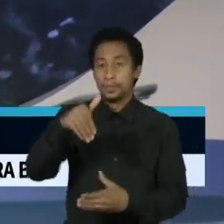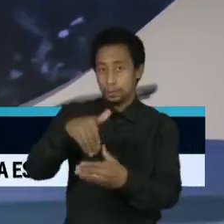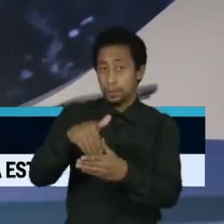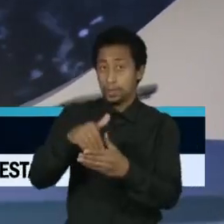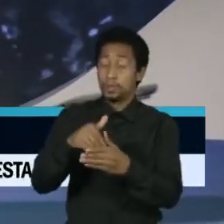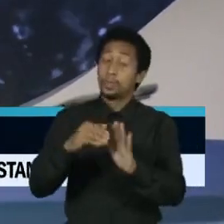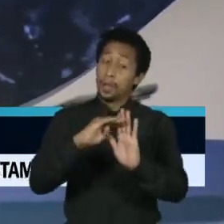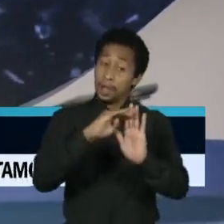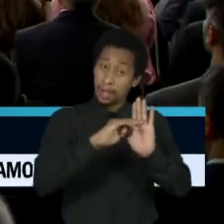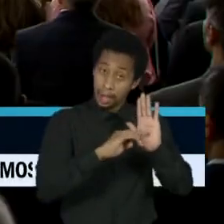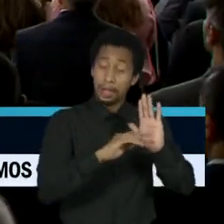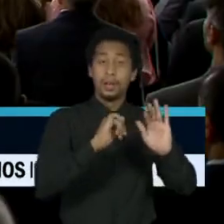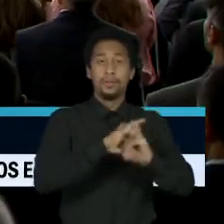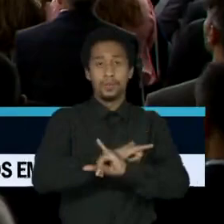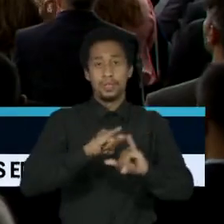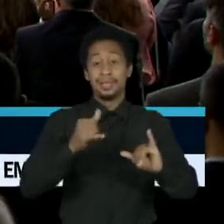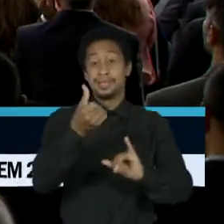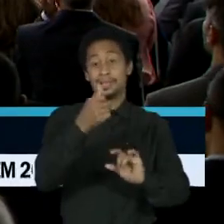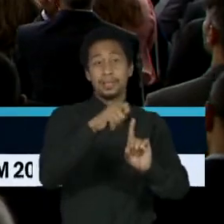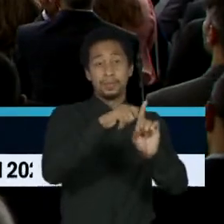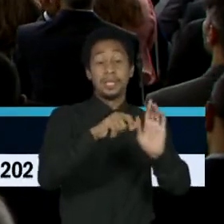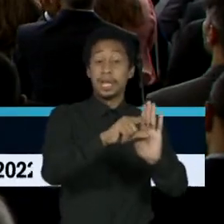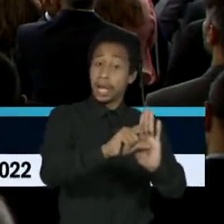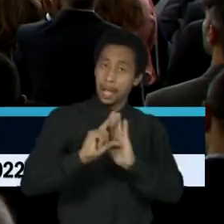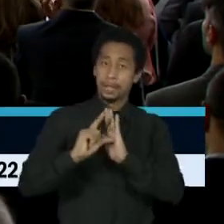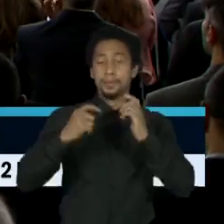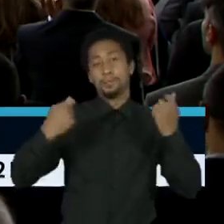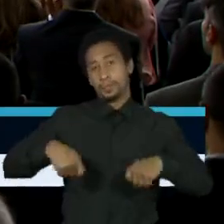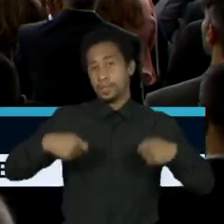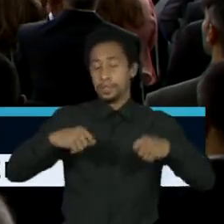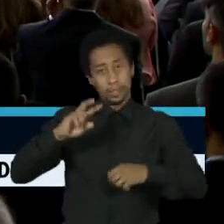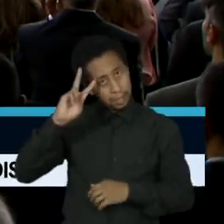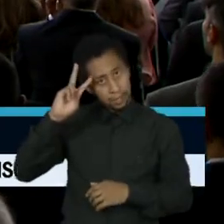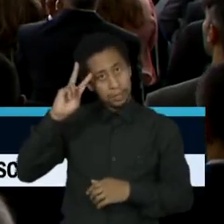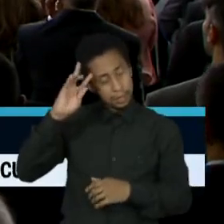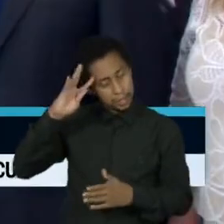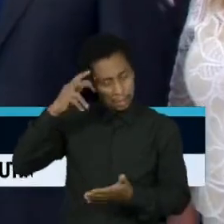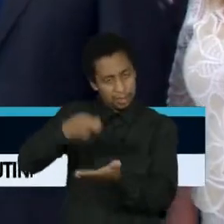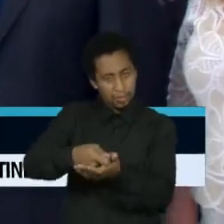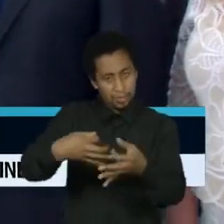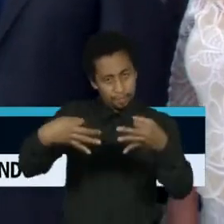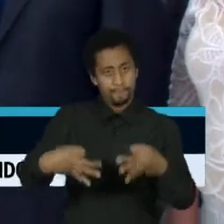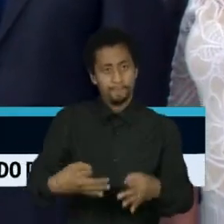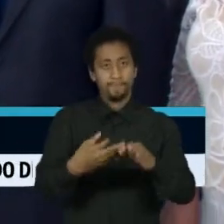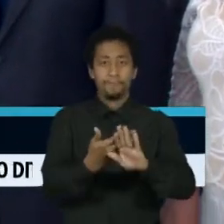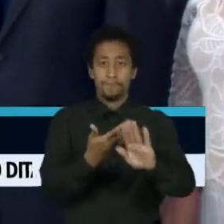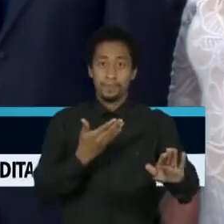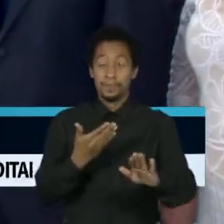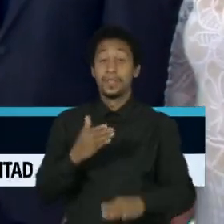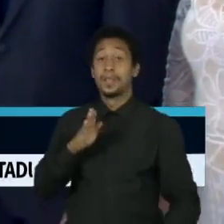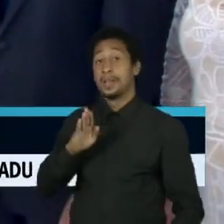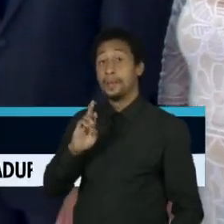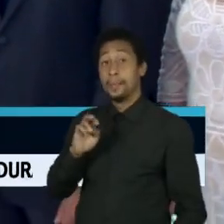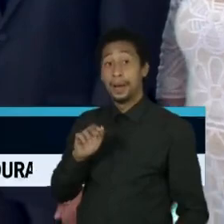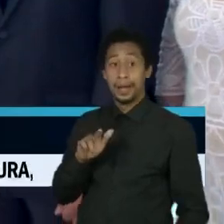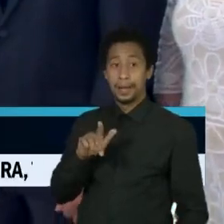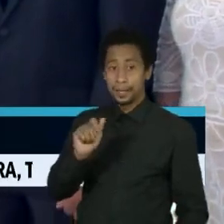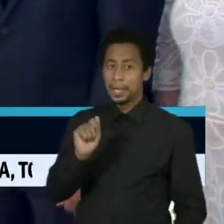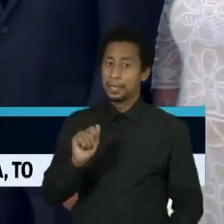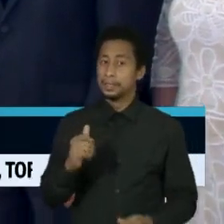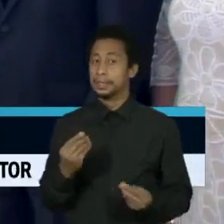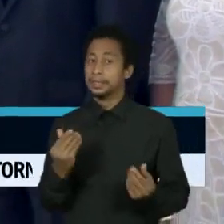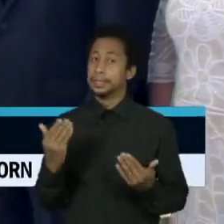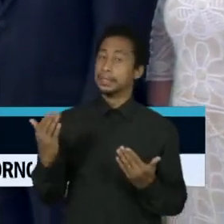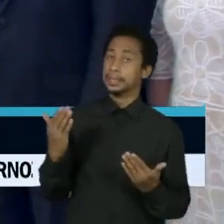das eleições gerais. Na cerimônia de saída dos ministros, o general Braga Neto se manteve discreto.